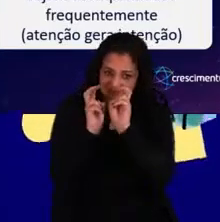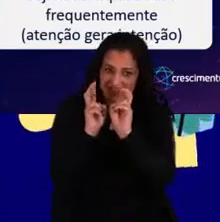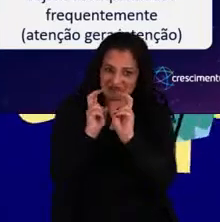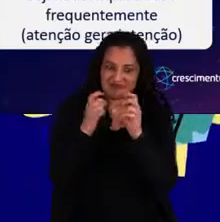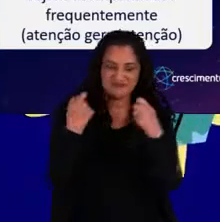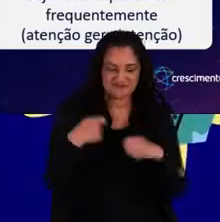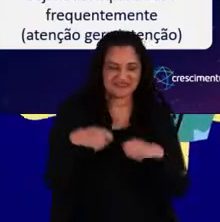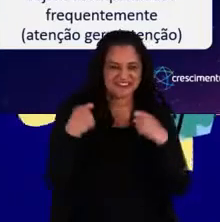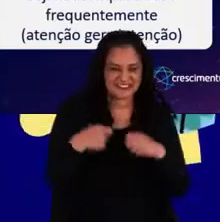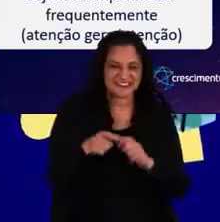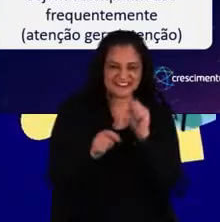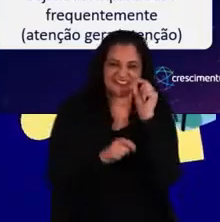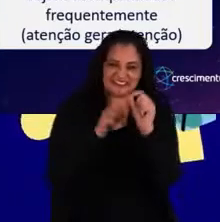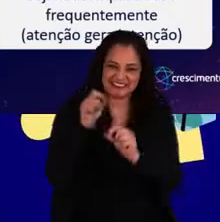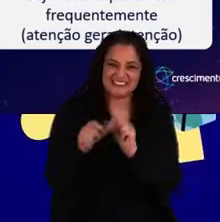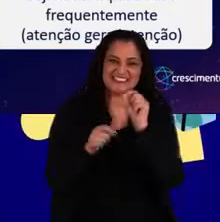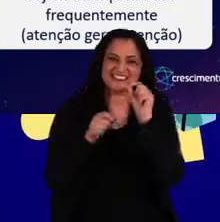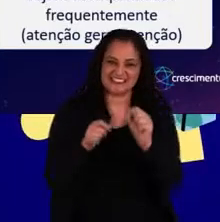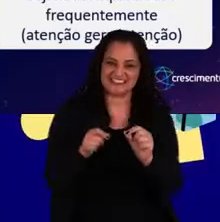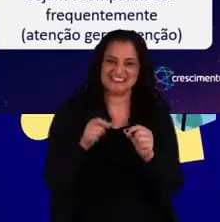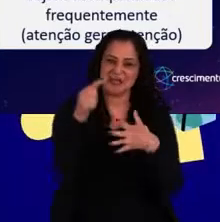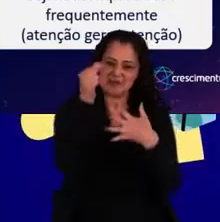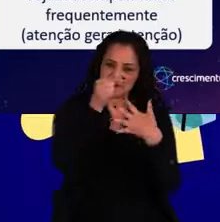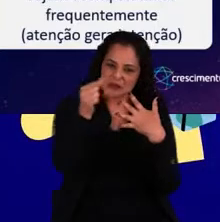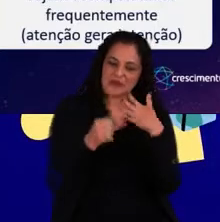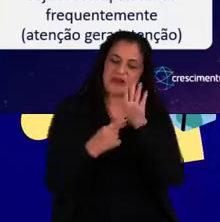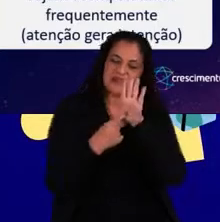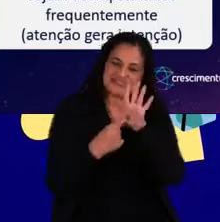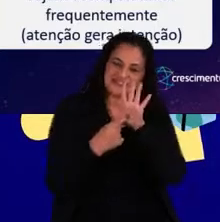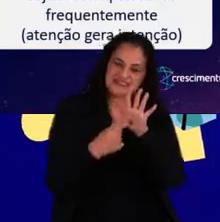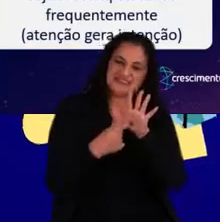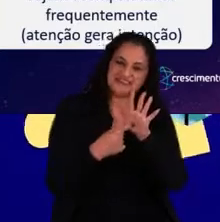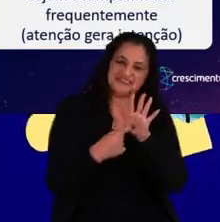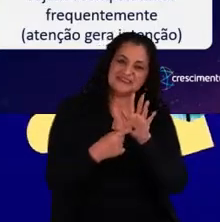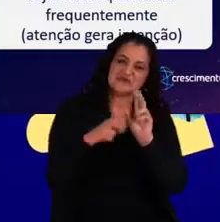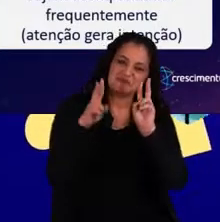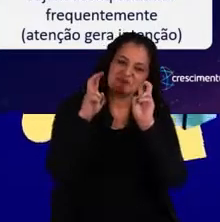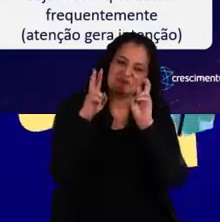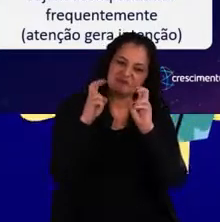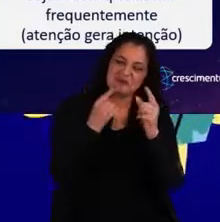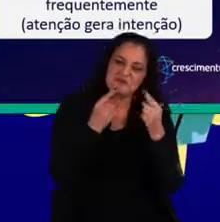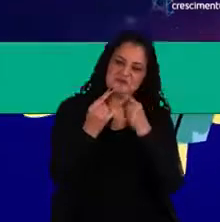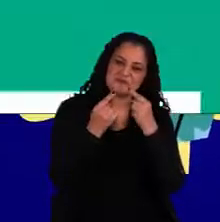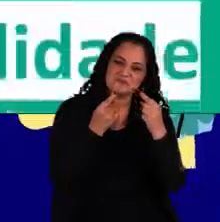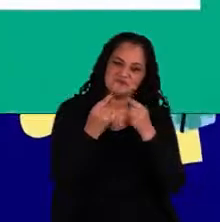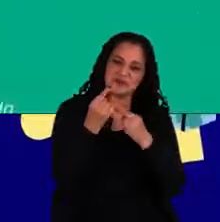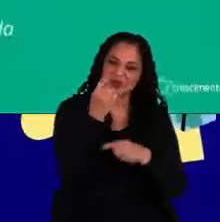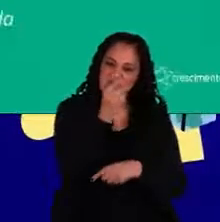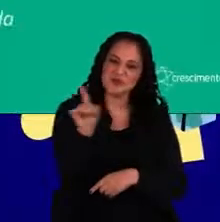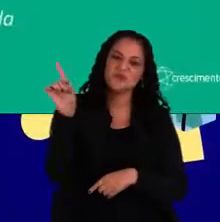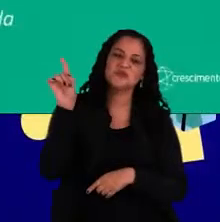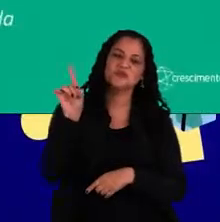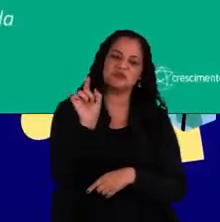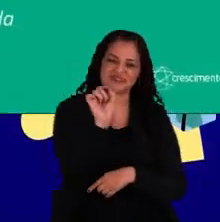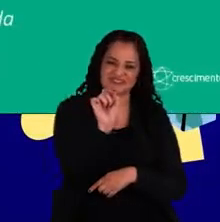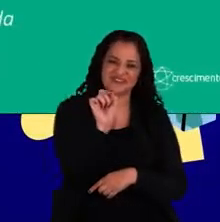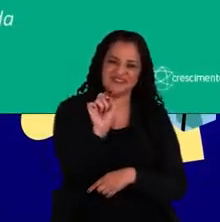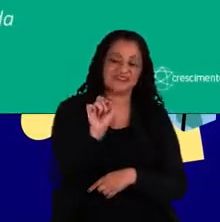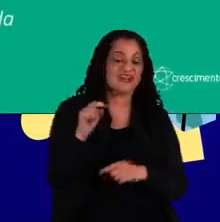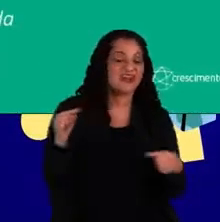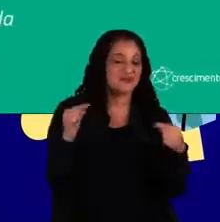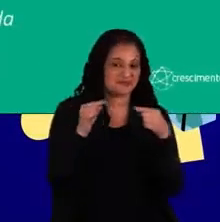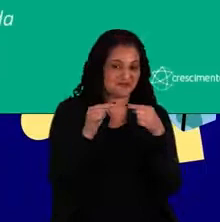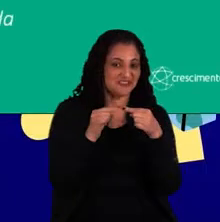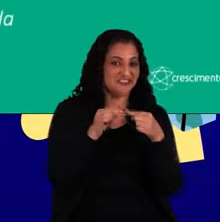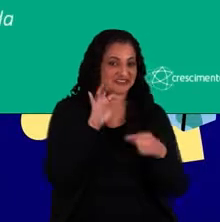esse tema, nós também precisamos trazer esses indicadores para a pauta. E aí, o último aqui, tem